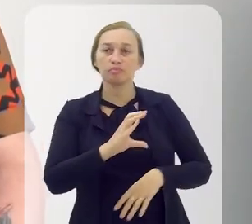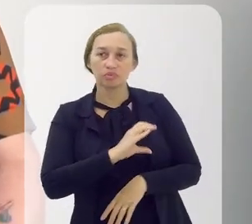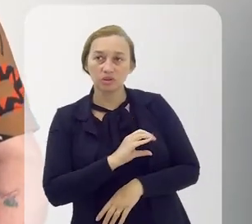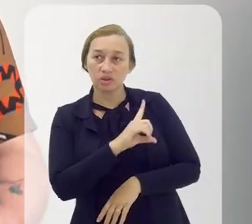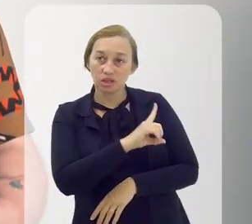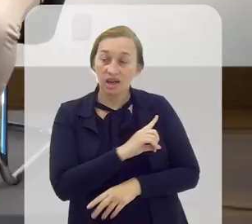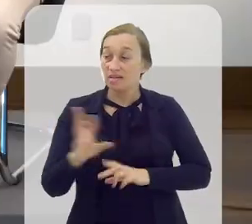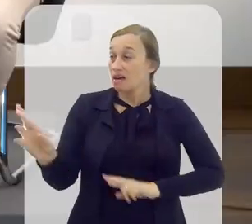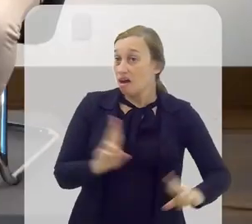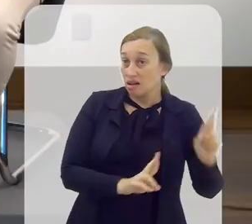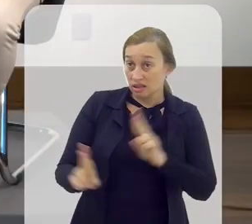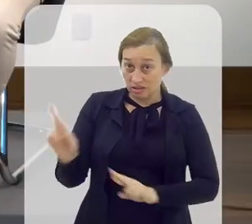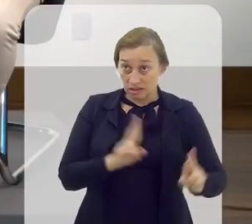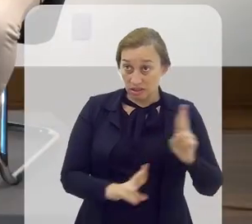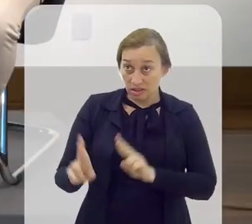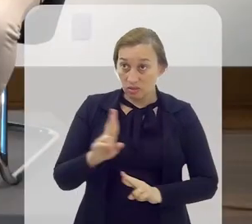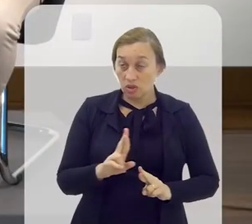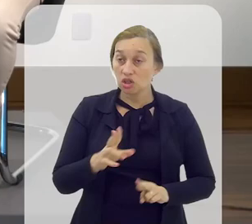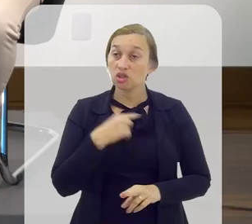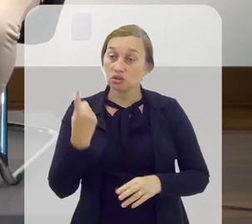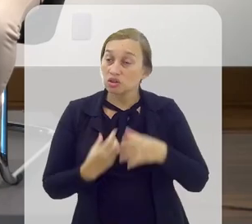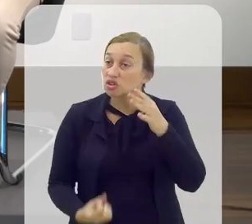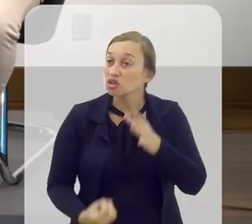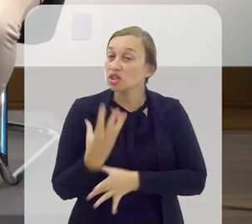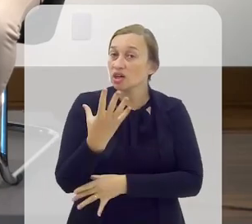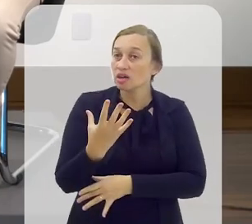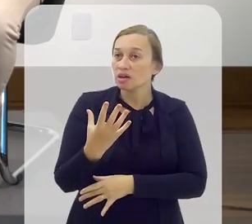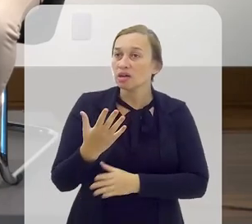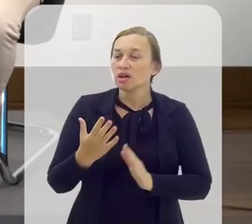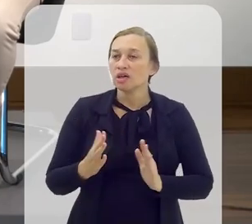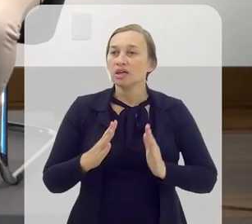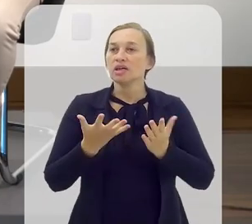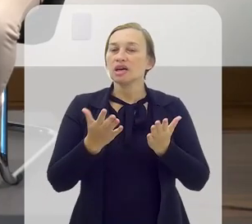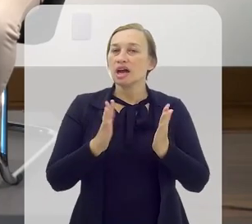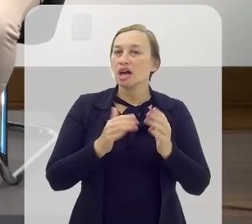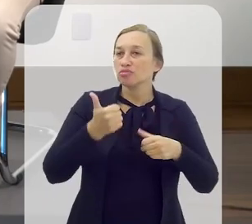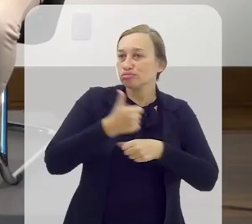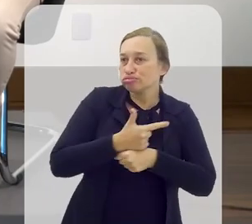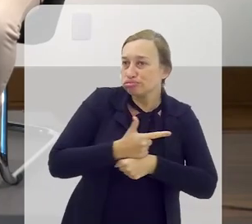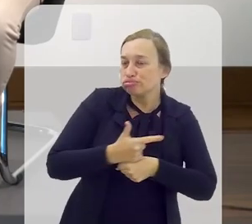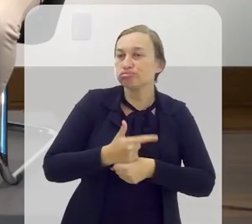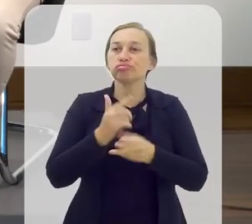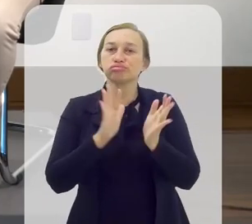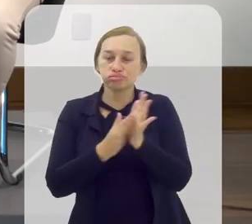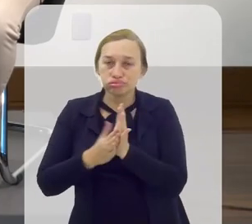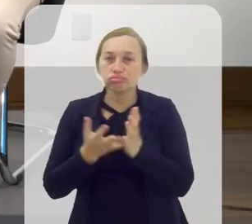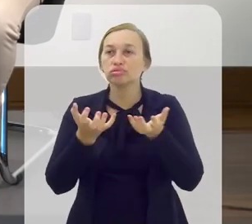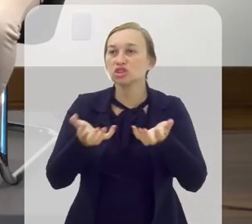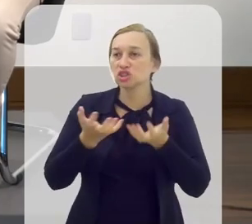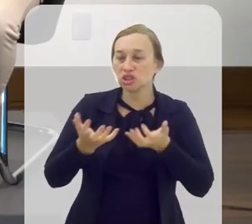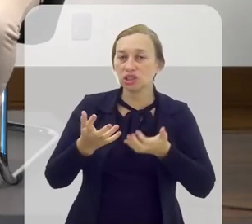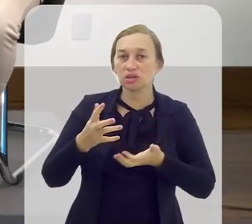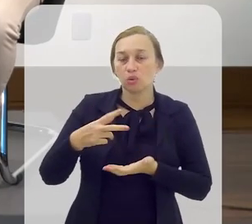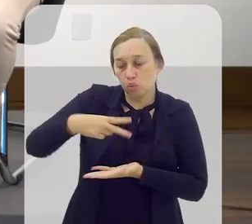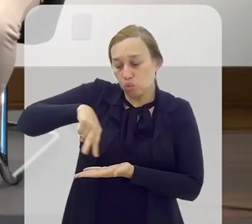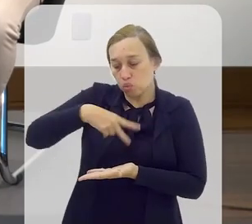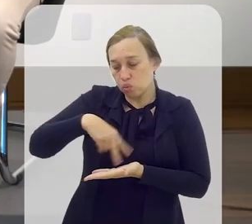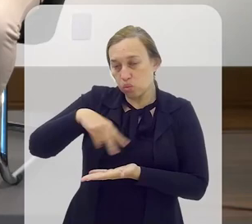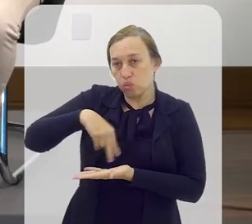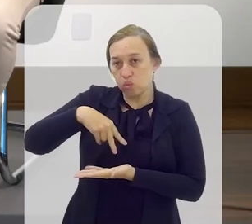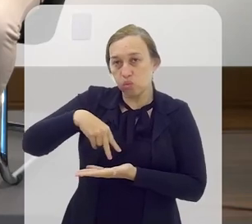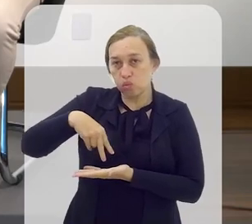Caxias. Então, essa relação que a gente construiu era o que a escola esperava, enquanto o corpo